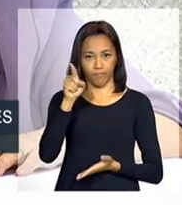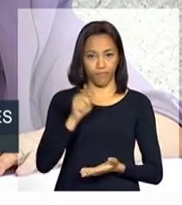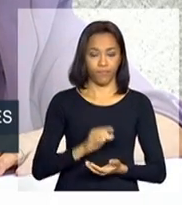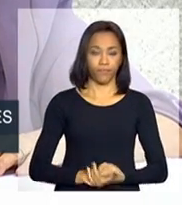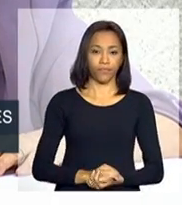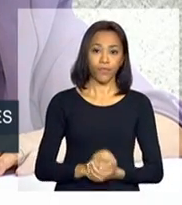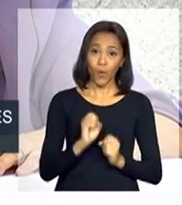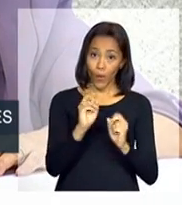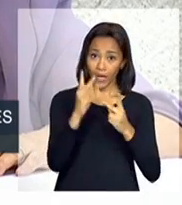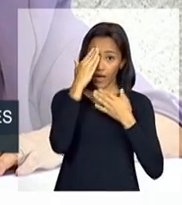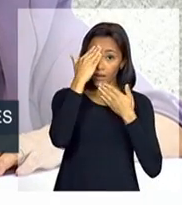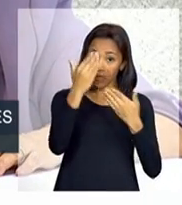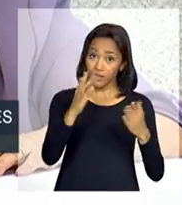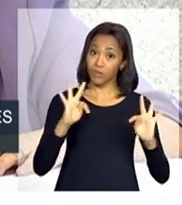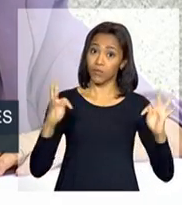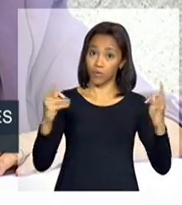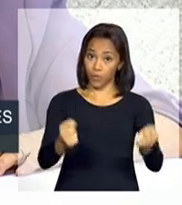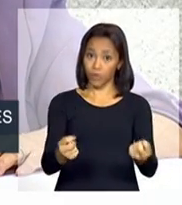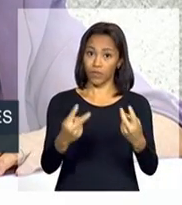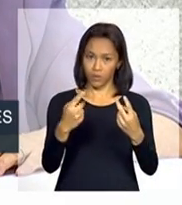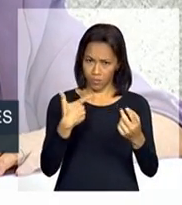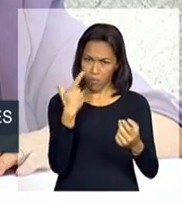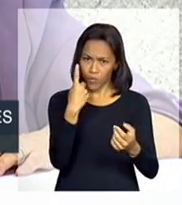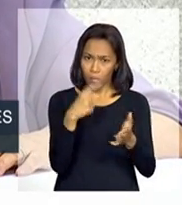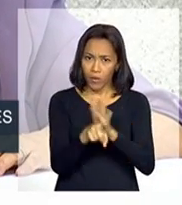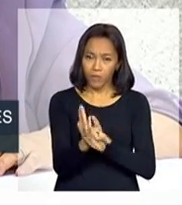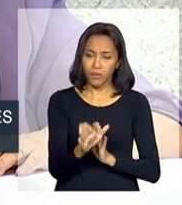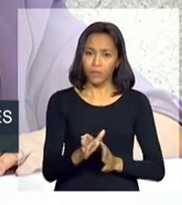Ok. Agradecemos a atenção da... Ah, tem mais uma?